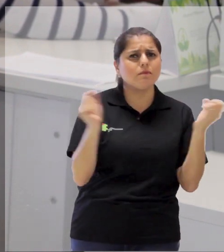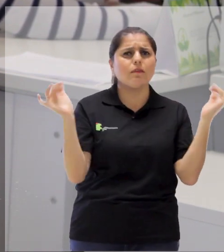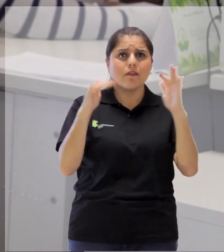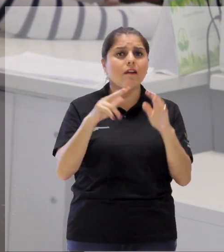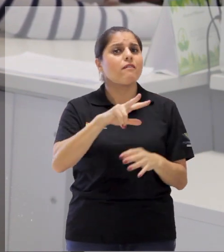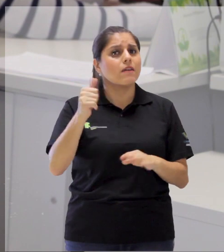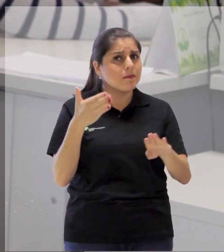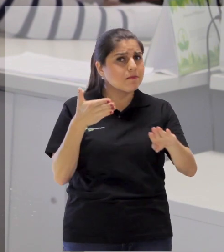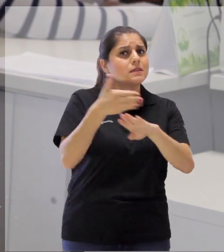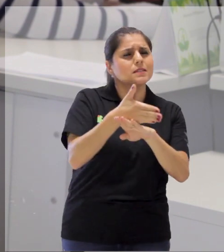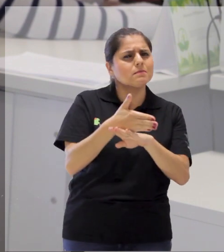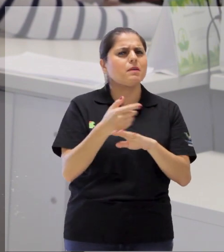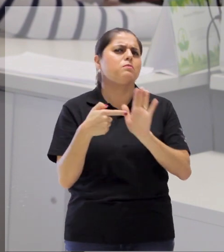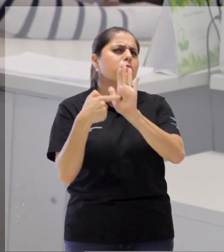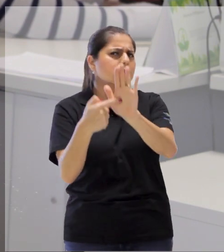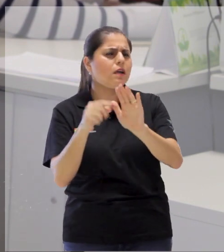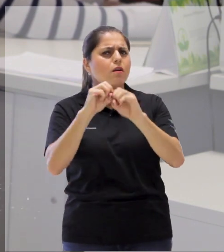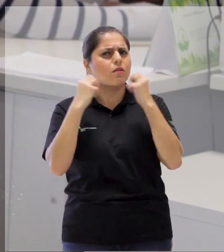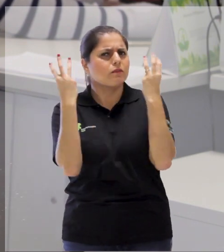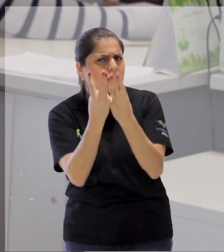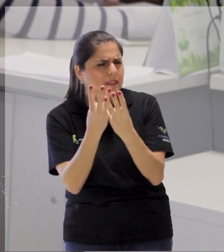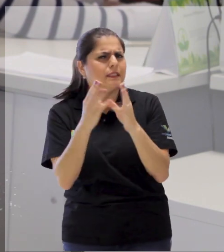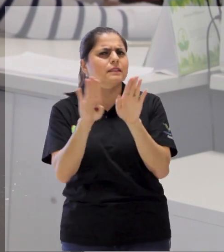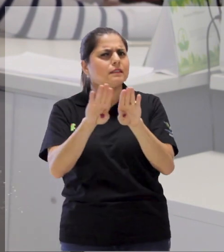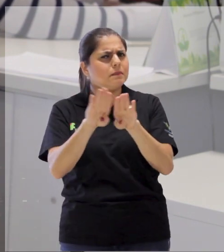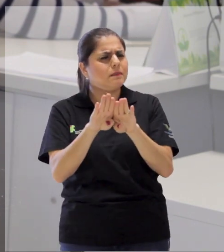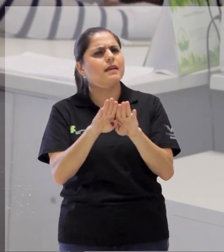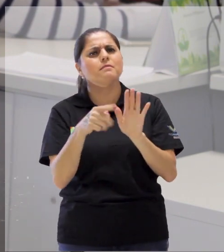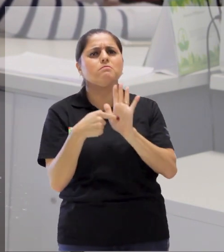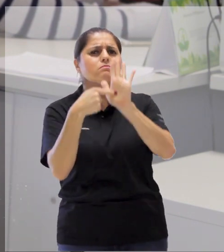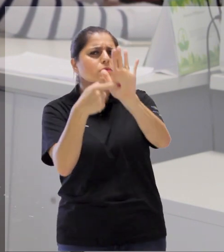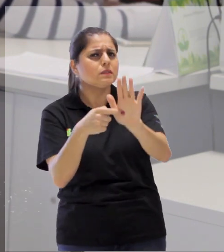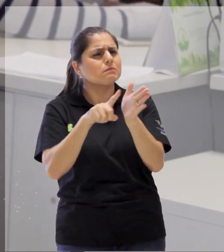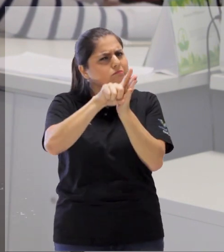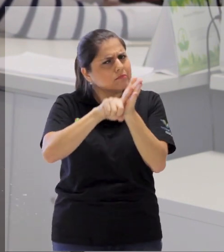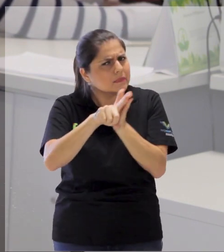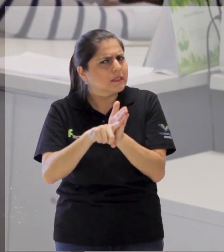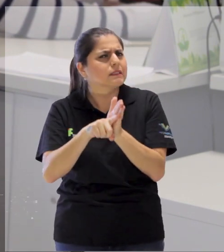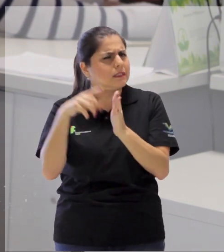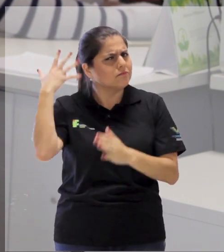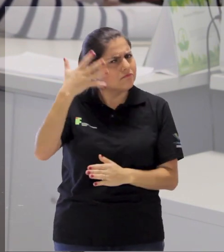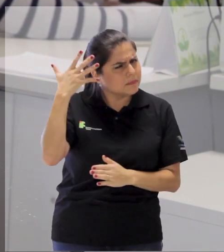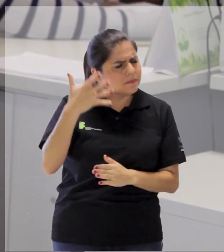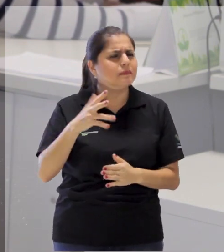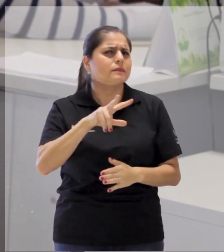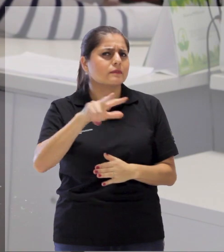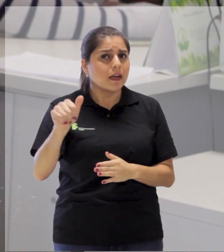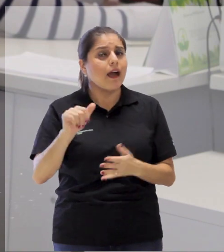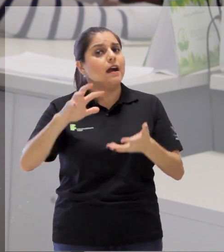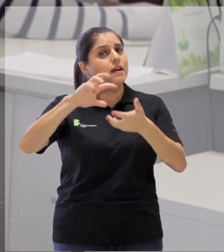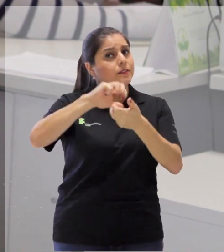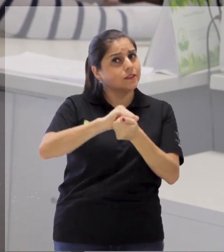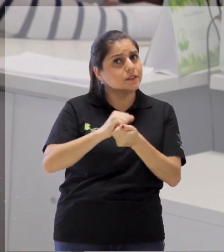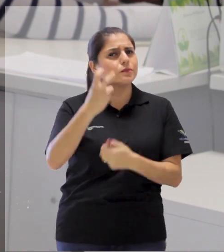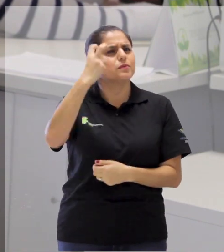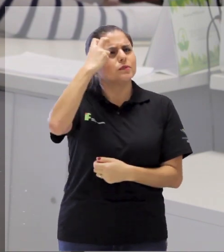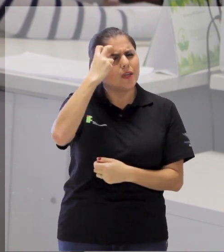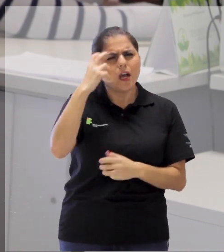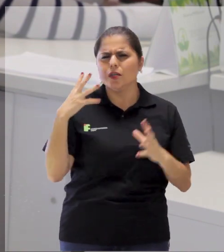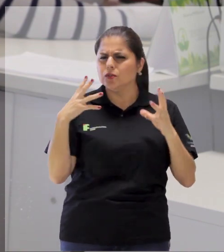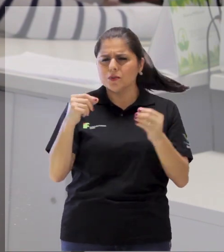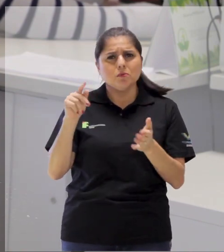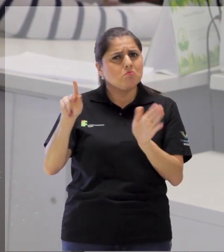oficinas e apresentações de trabalhos. Além disso, na programação também estão previstas atividades culturais e artísticas